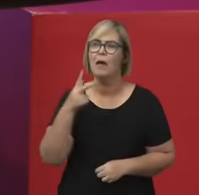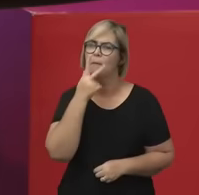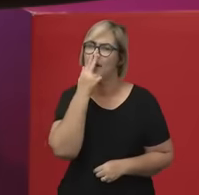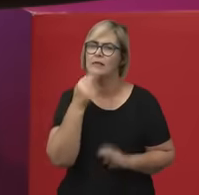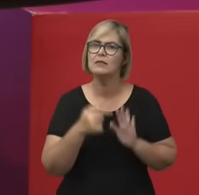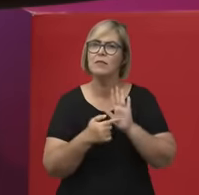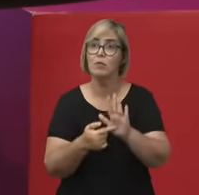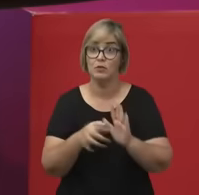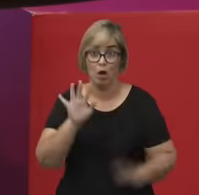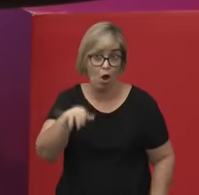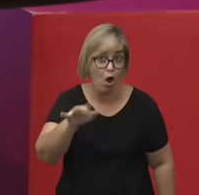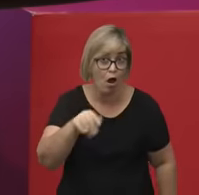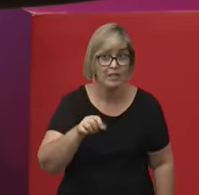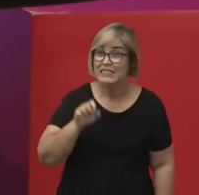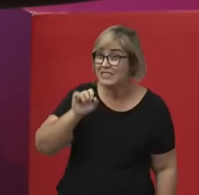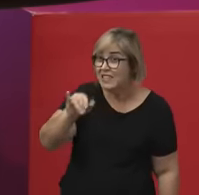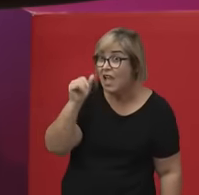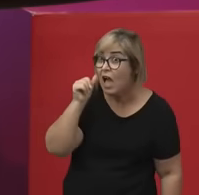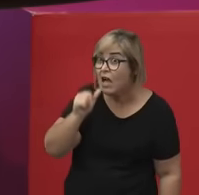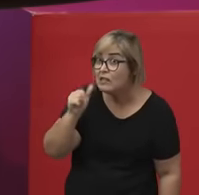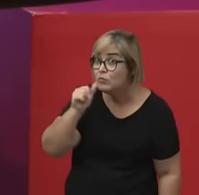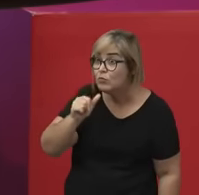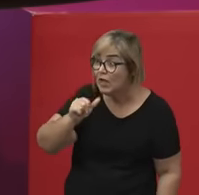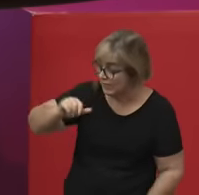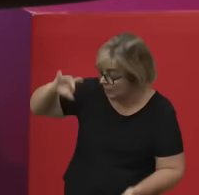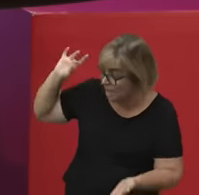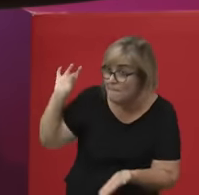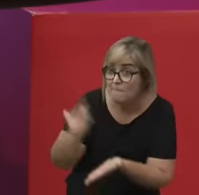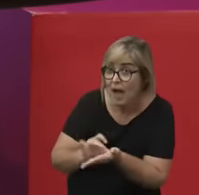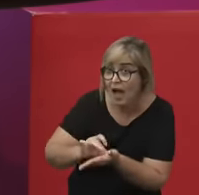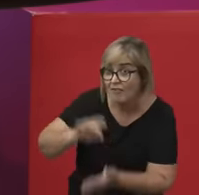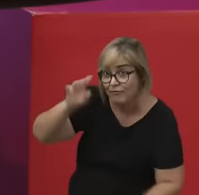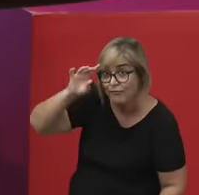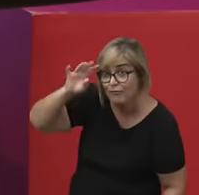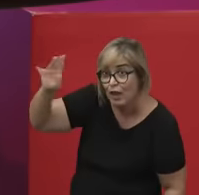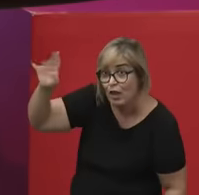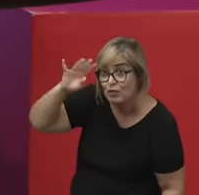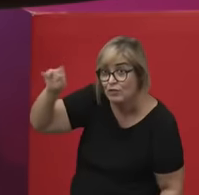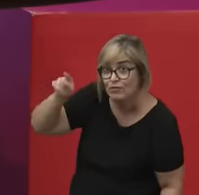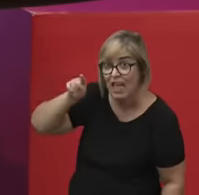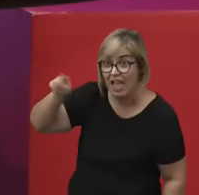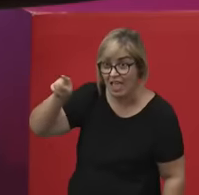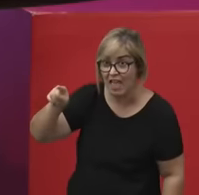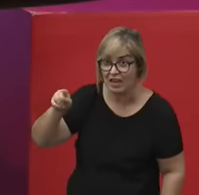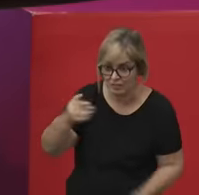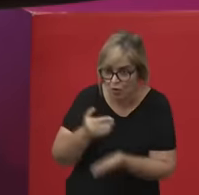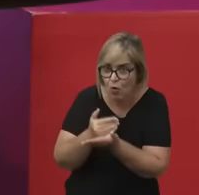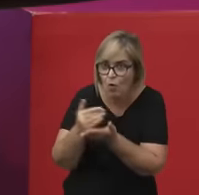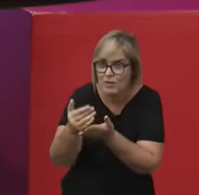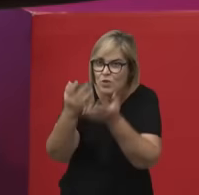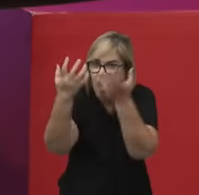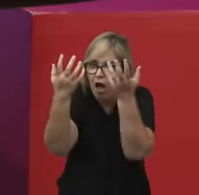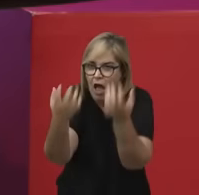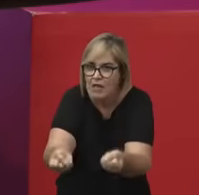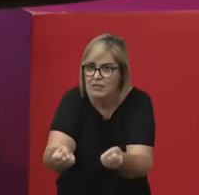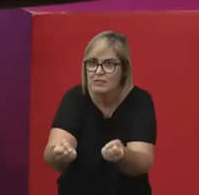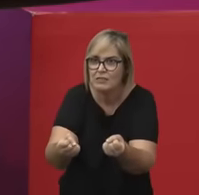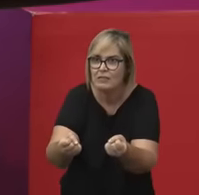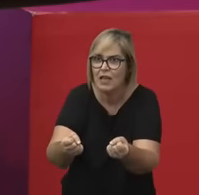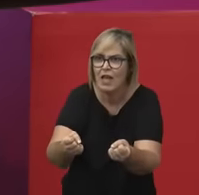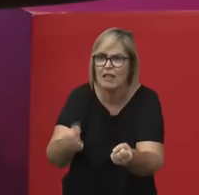fazer filosofia, quando for reconhecido que as mulheres, na verdade, estão fazendo filosofia e quando elas começarem a ser aceitas como indivíduos